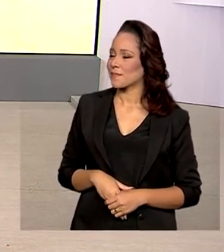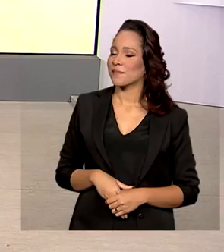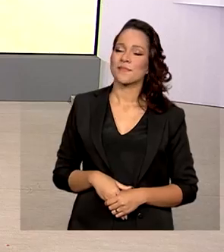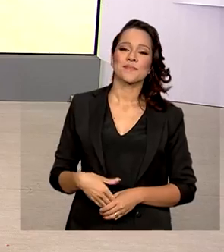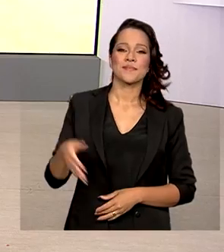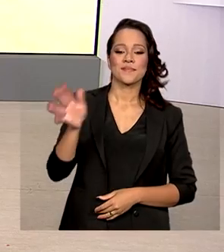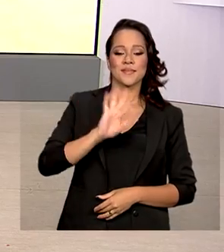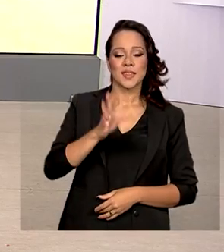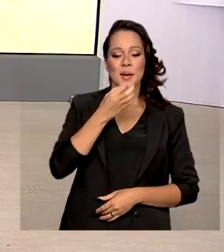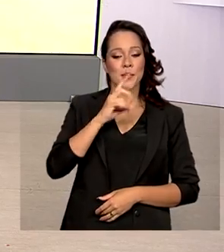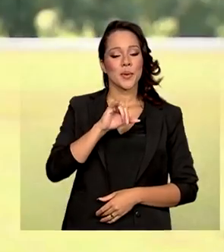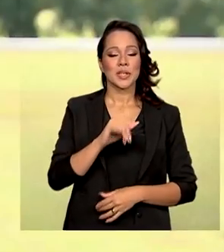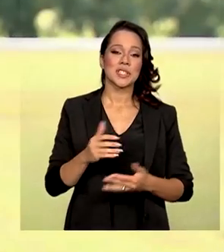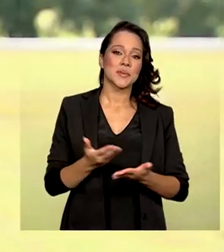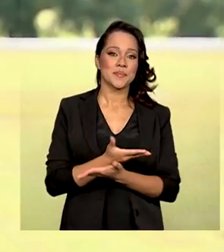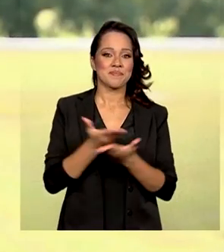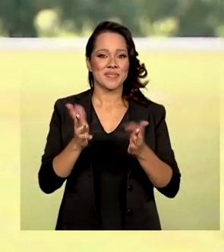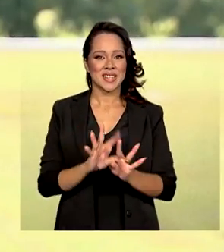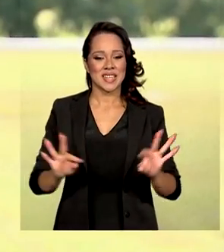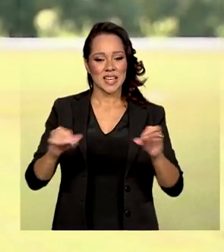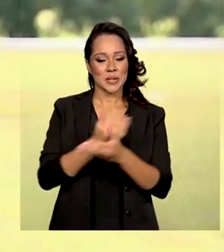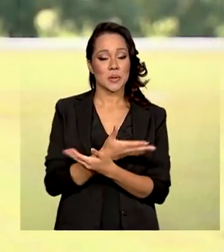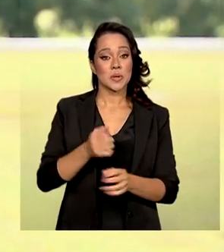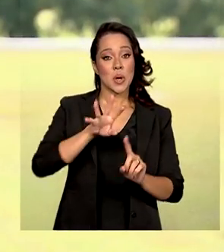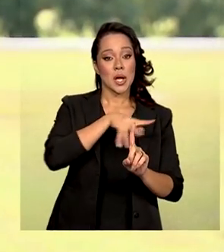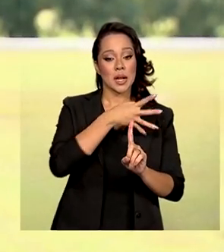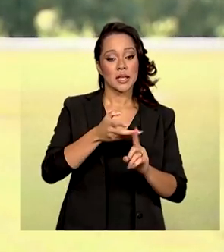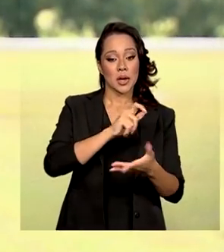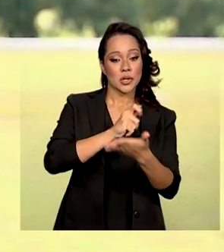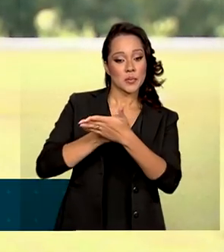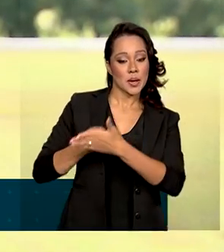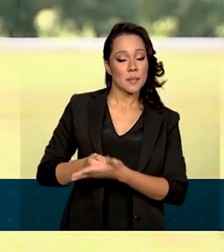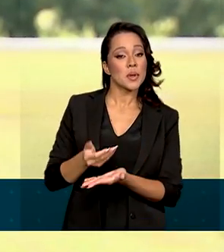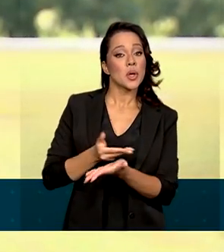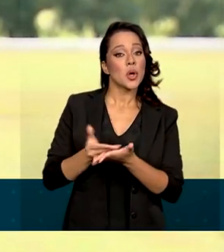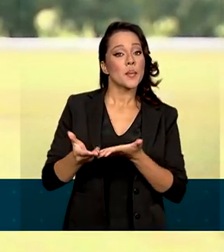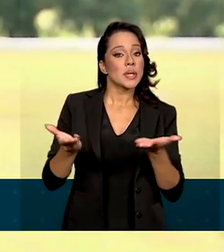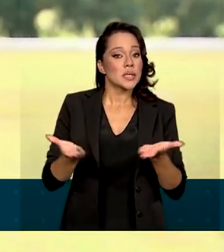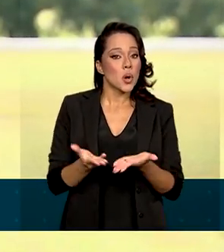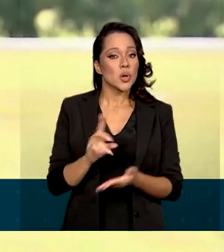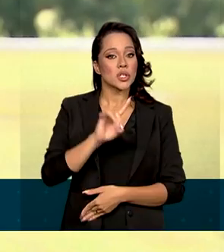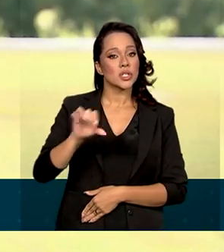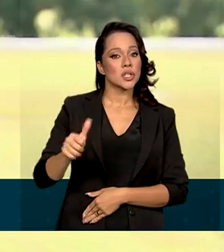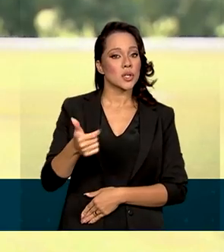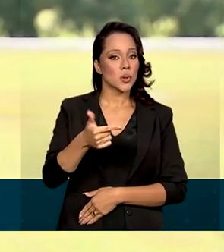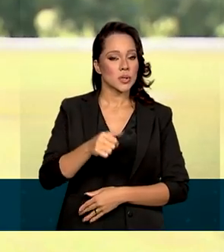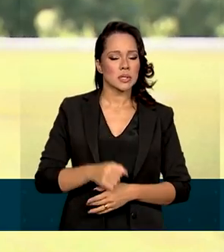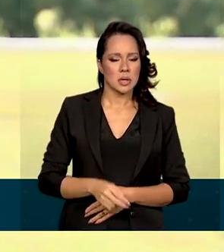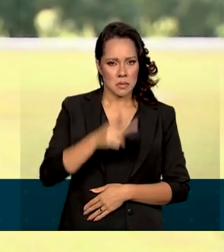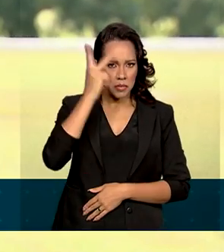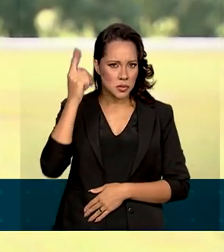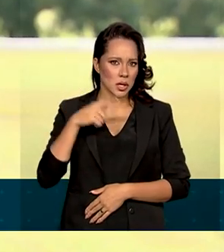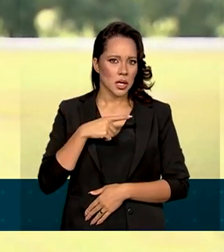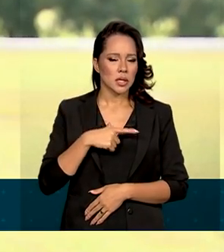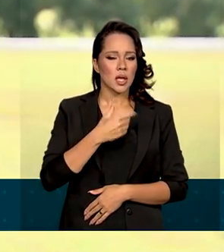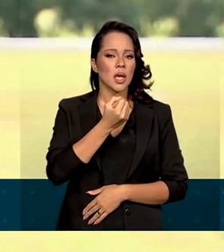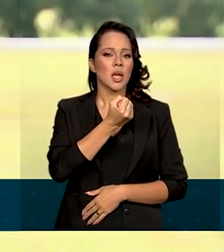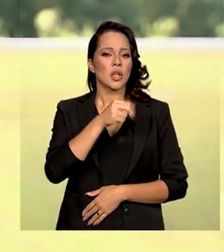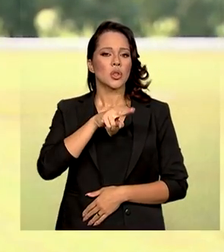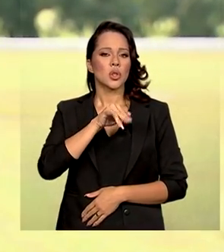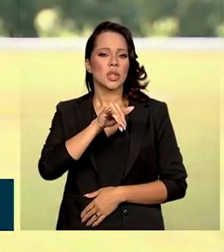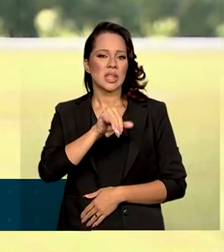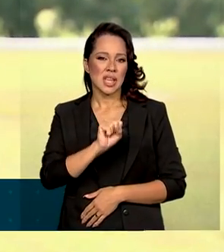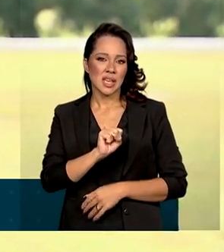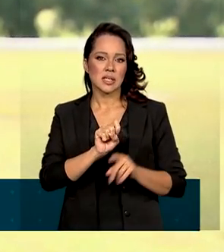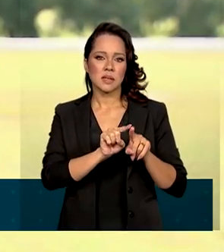Olá, Mara. Bom dia para você, bom dia a todos. O calendário de pagamentos começa hoje, dia 12, para quem tem o final 1 do